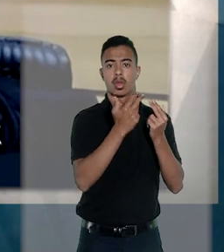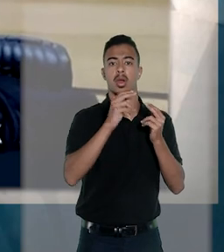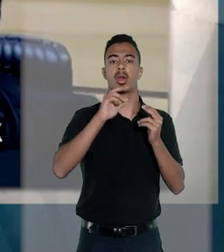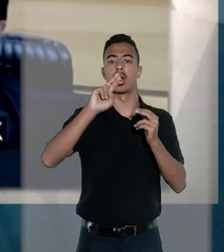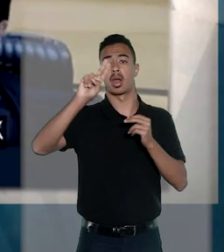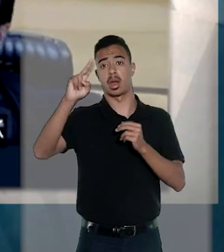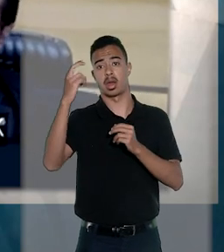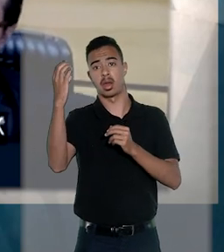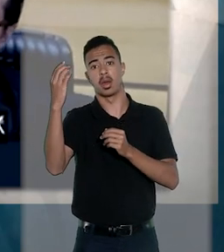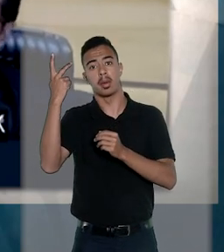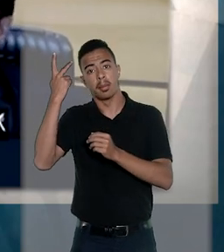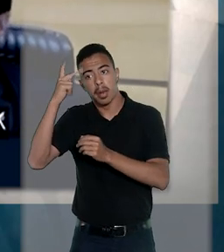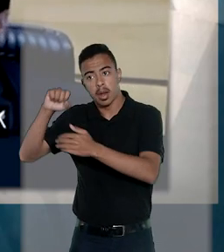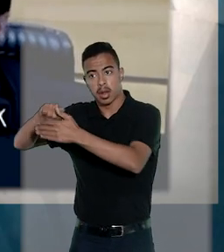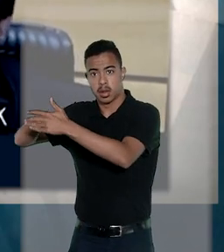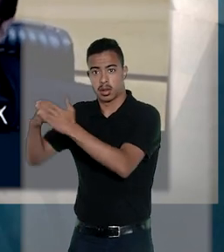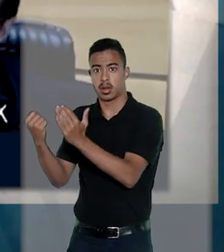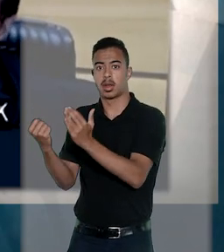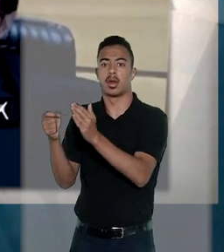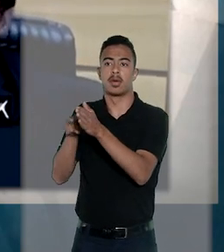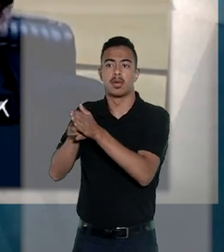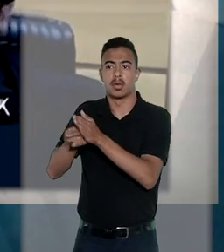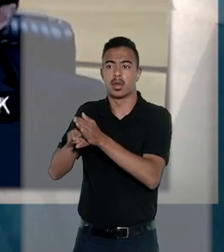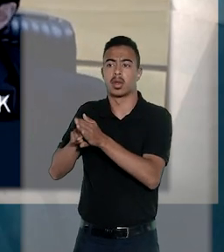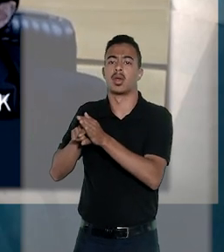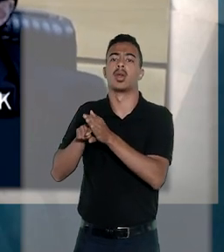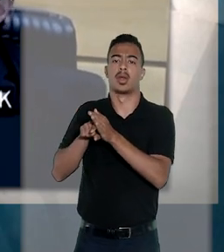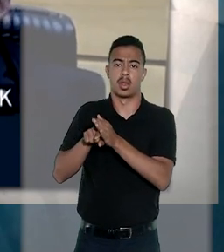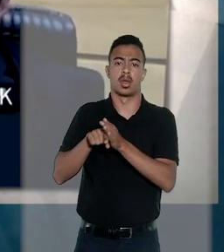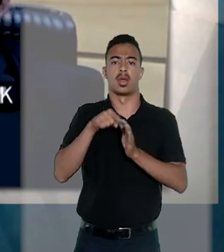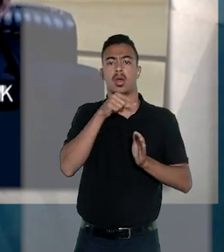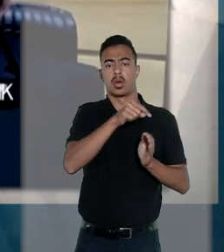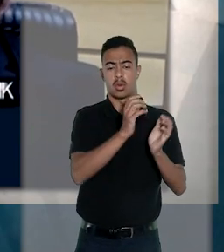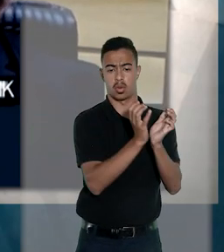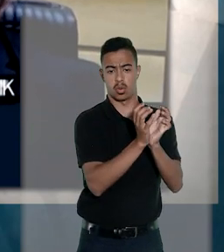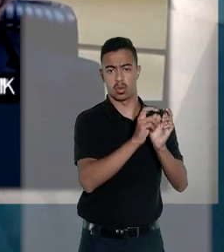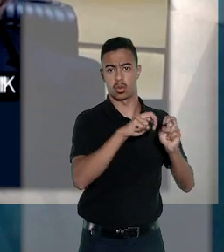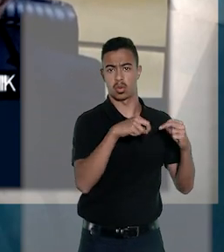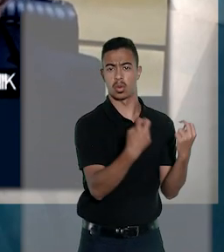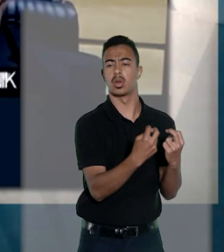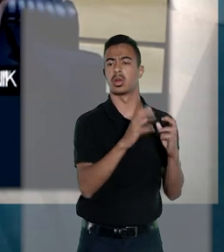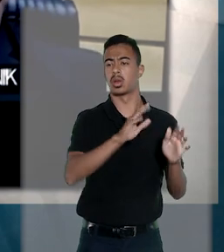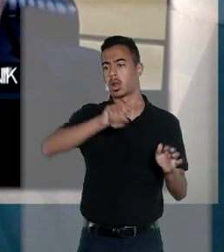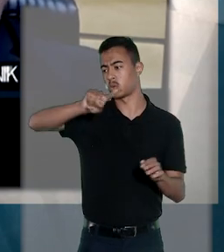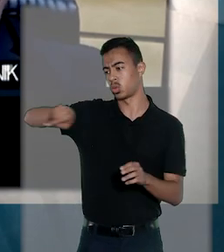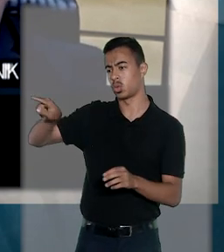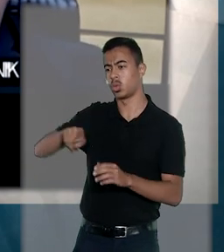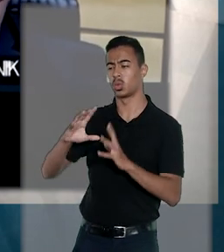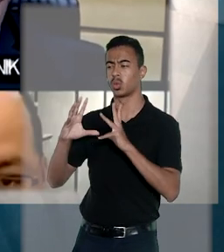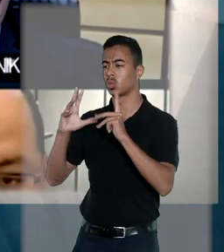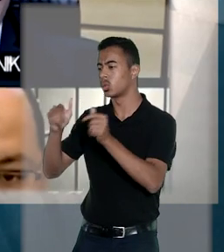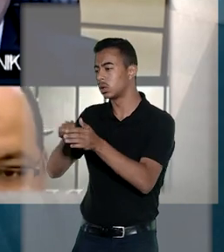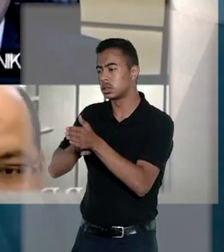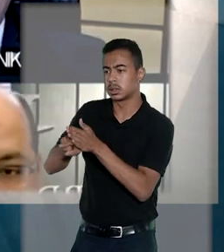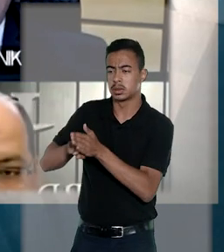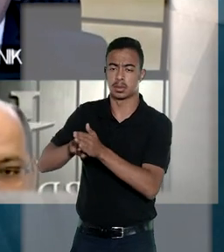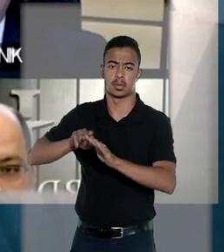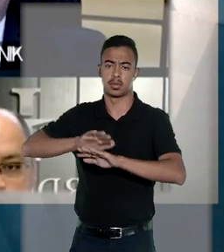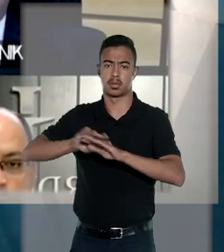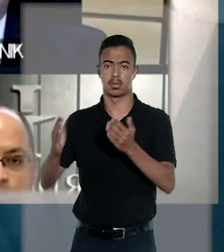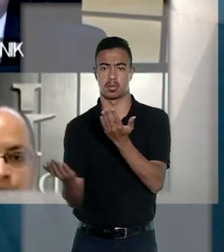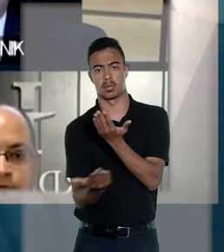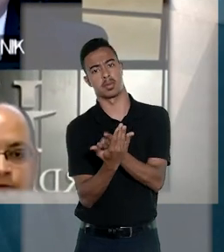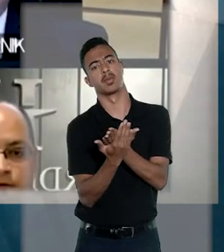investigação. Com a decisão, o colegiado anulou todos os atos de investigação e os atos judiciais requeridos no